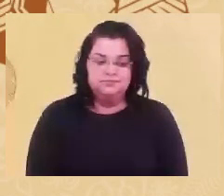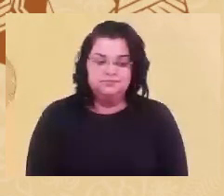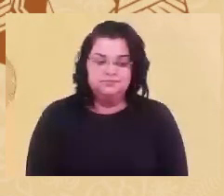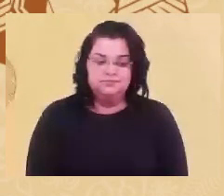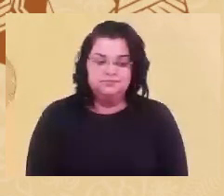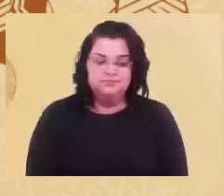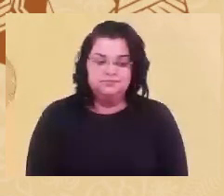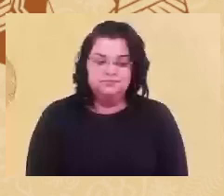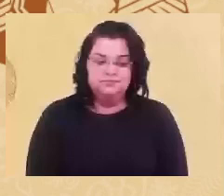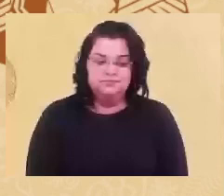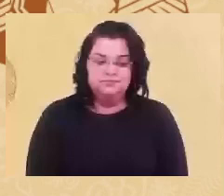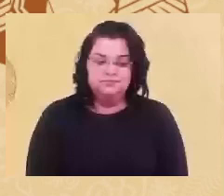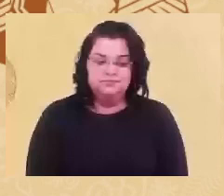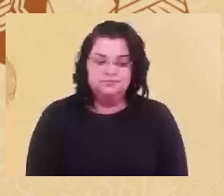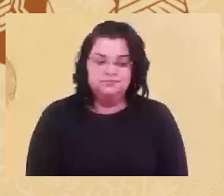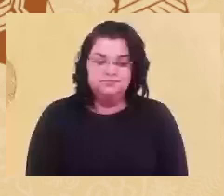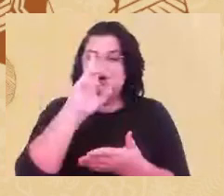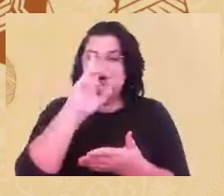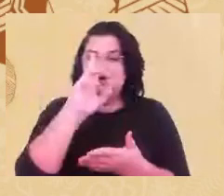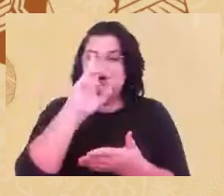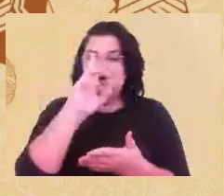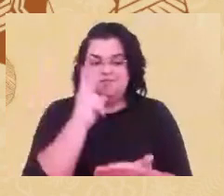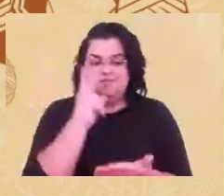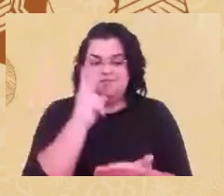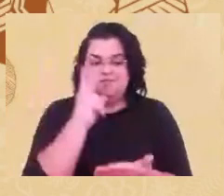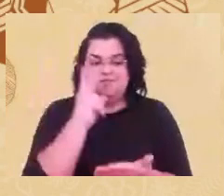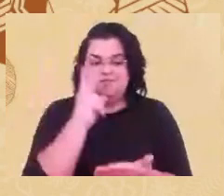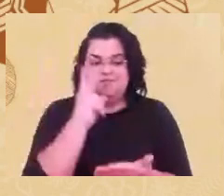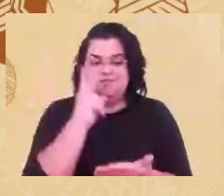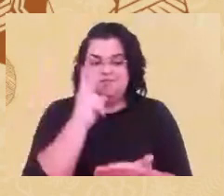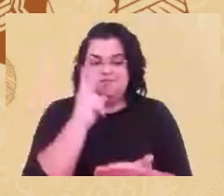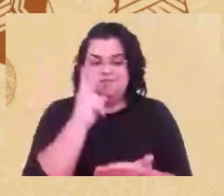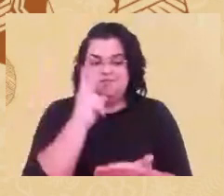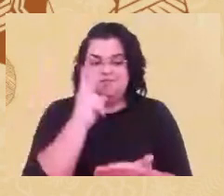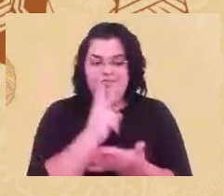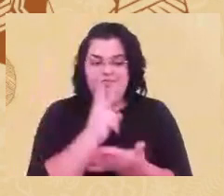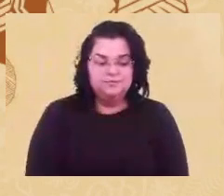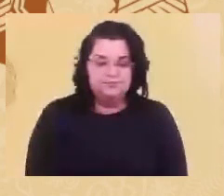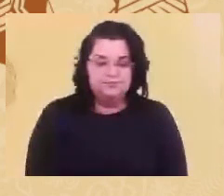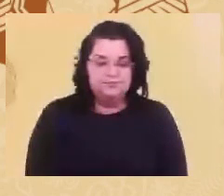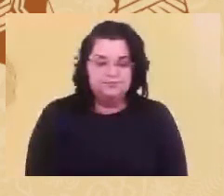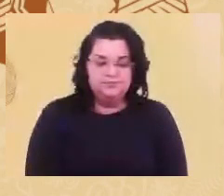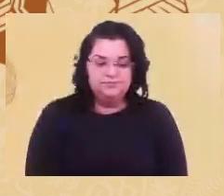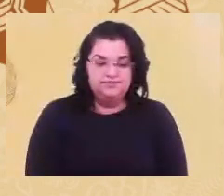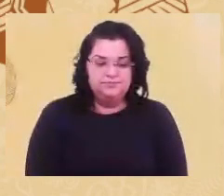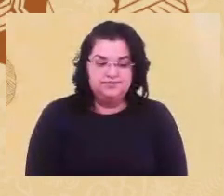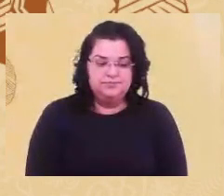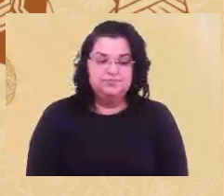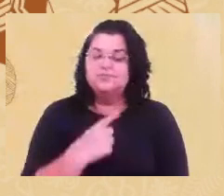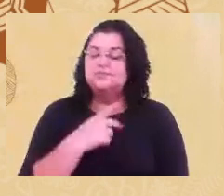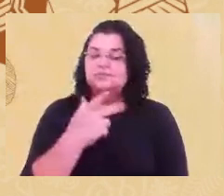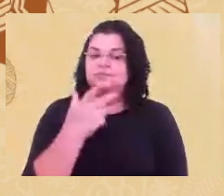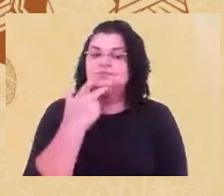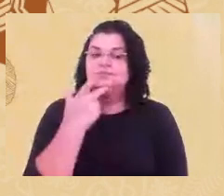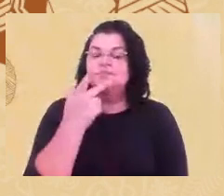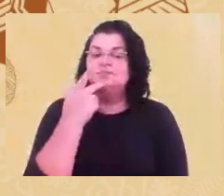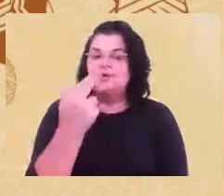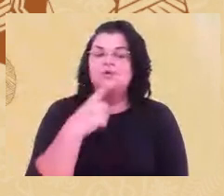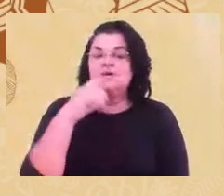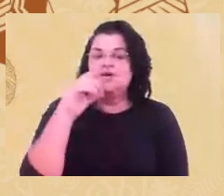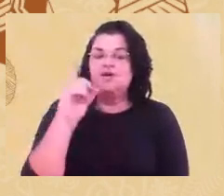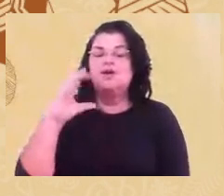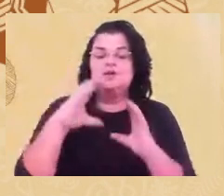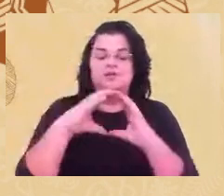a ela, é muito gentil comigo, a todas as trabalhadoras do Conselho Federal de Psicologia.